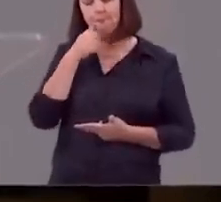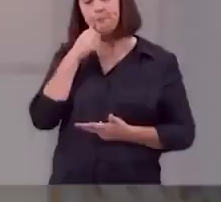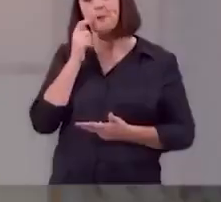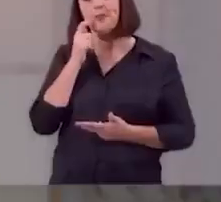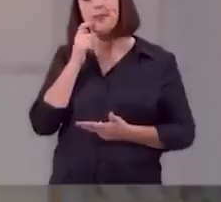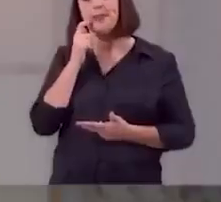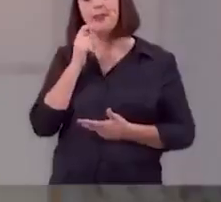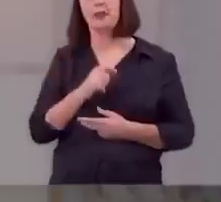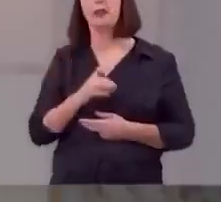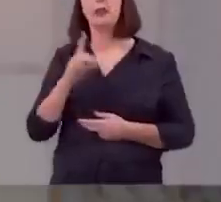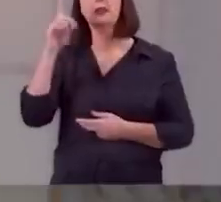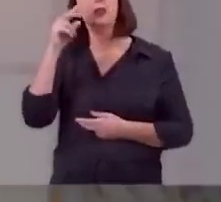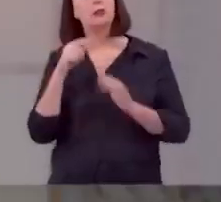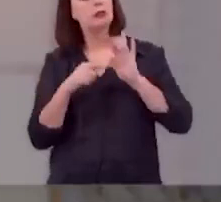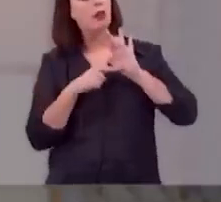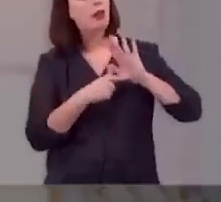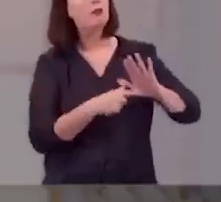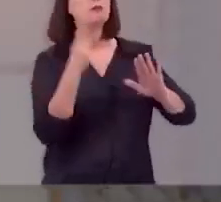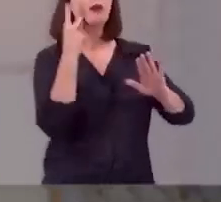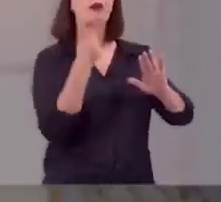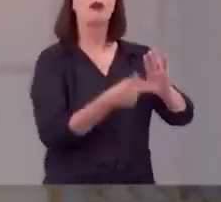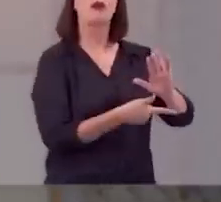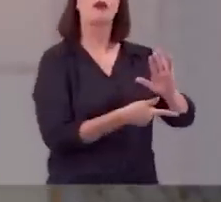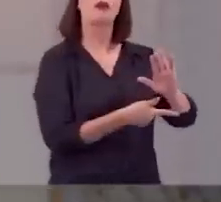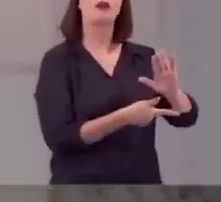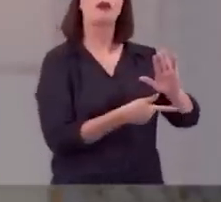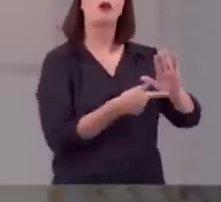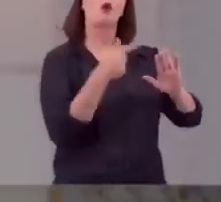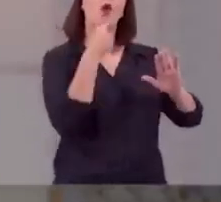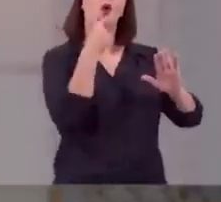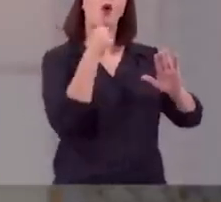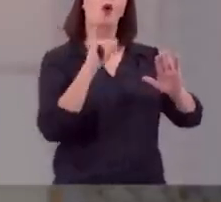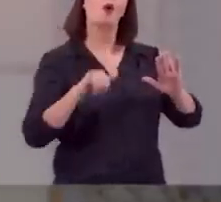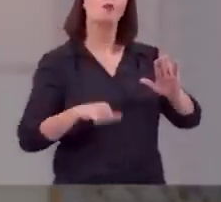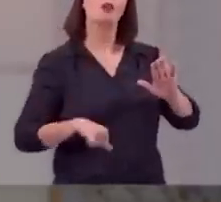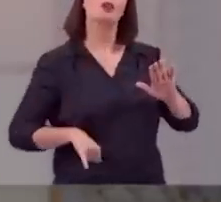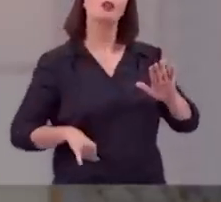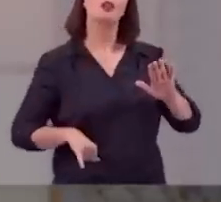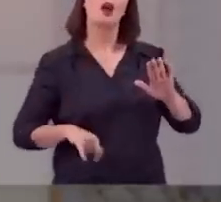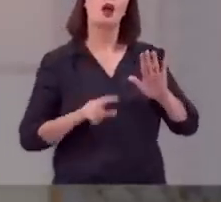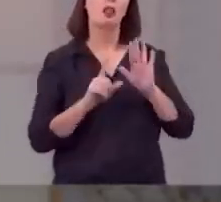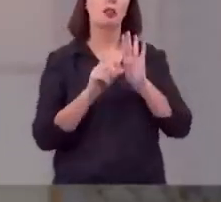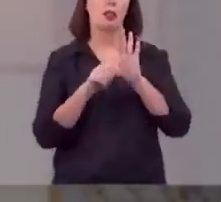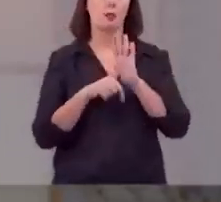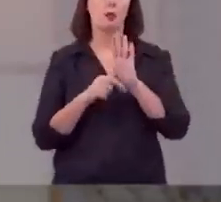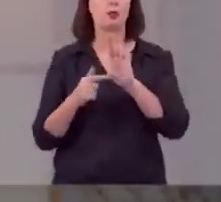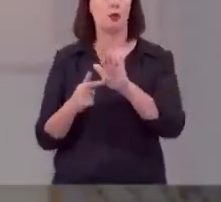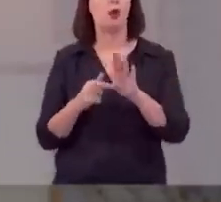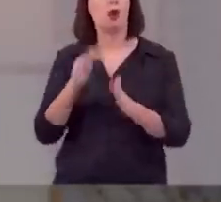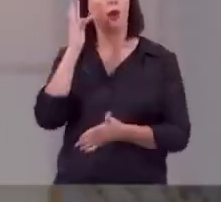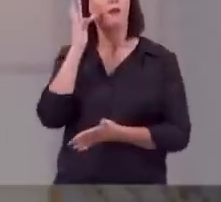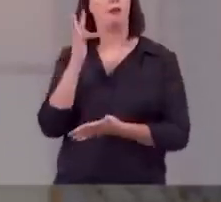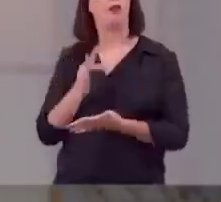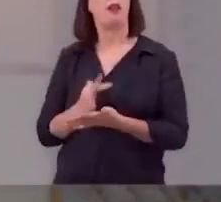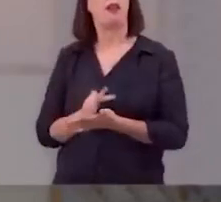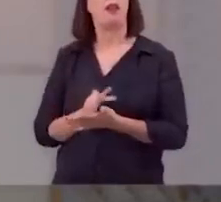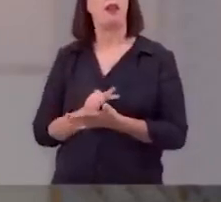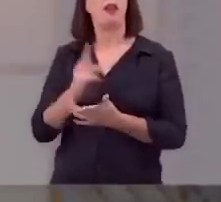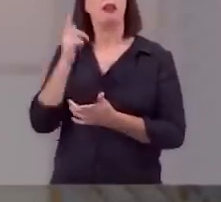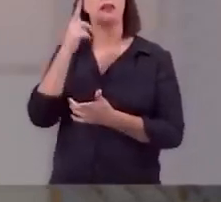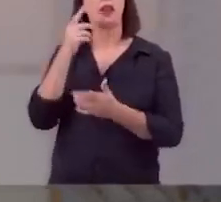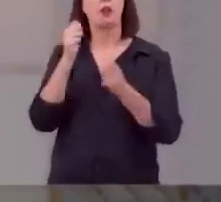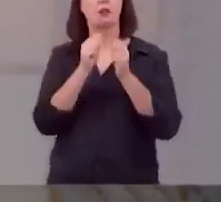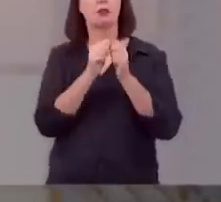Deus então se revelou para ele depois dessa expressão de fé Deus